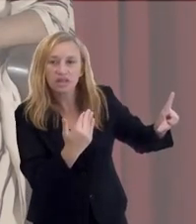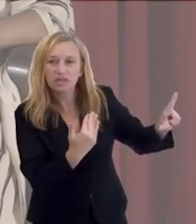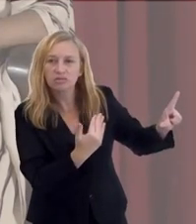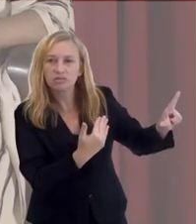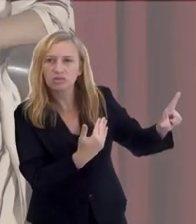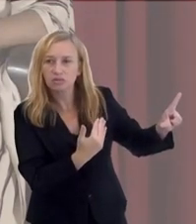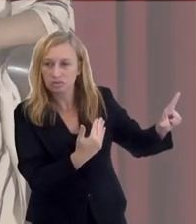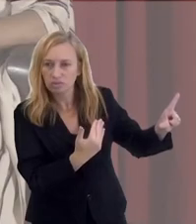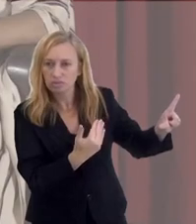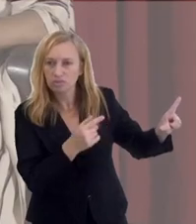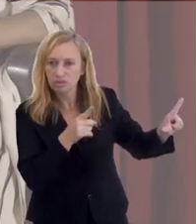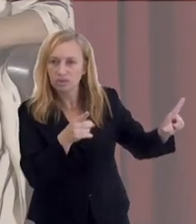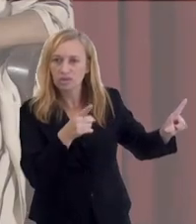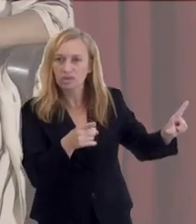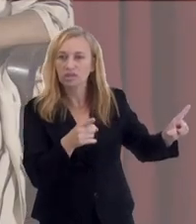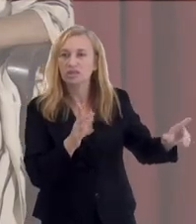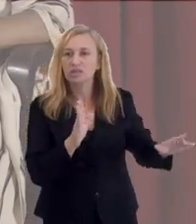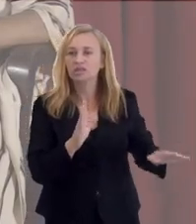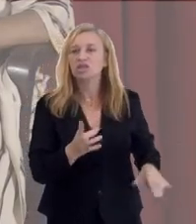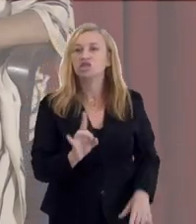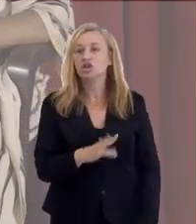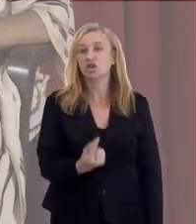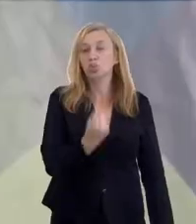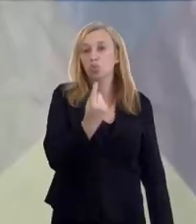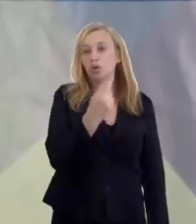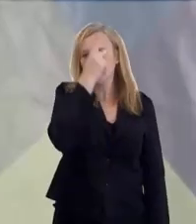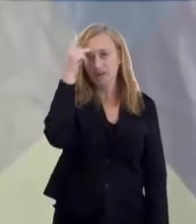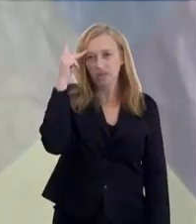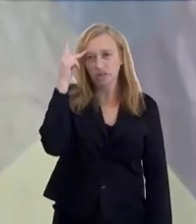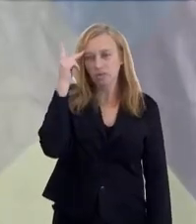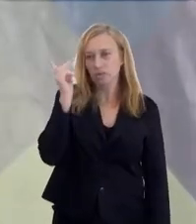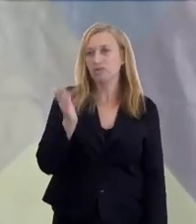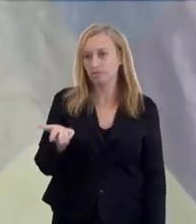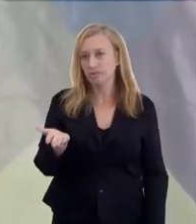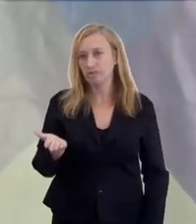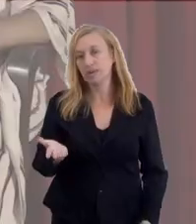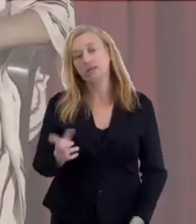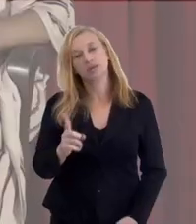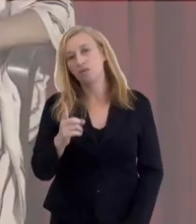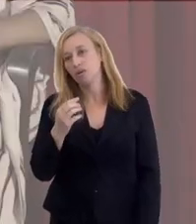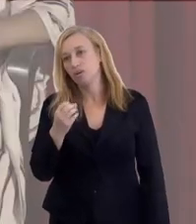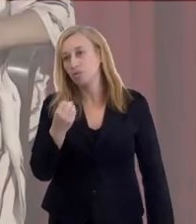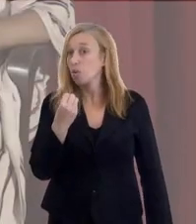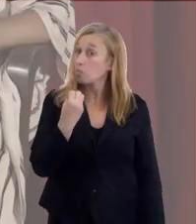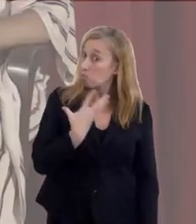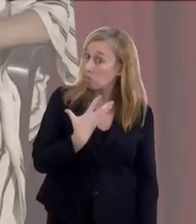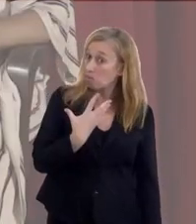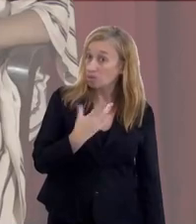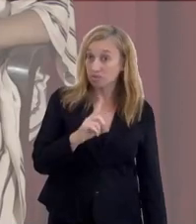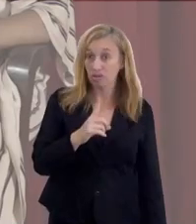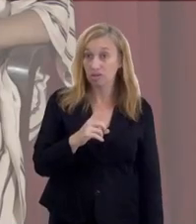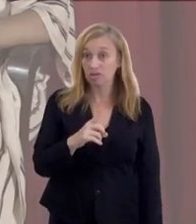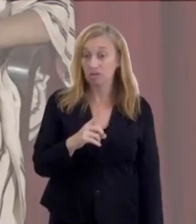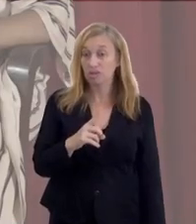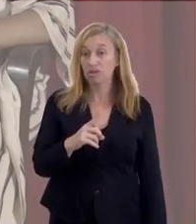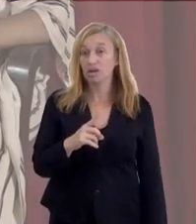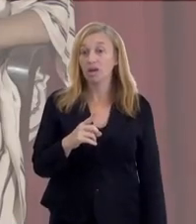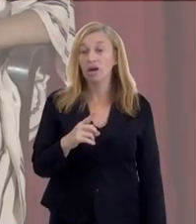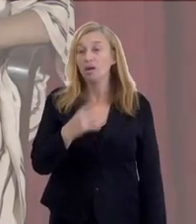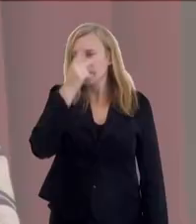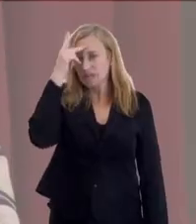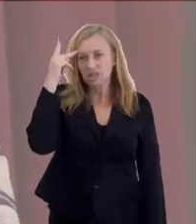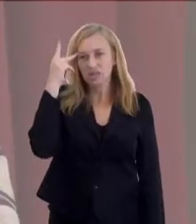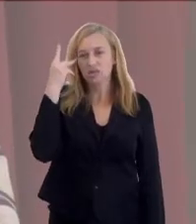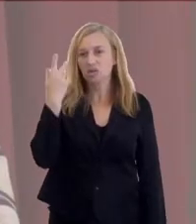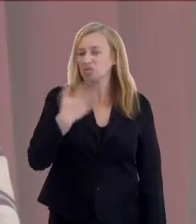Infelizmente, no caso dele, só tinha uma pessoa, porque ele não tinha sido muito bom. E uma pessoa que ele desprezava. Que ele desprezava, mas que fazia